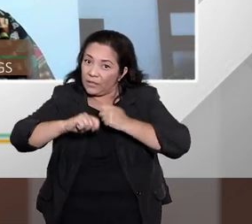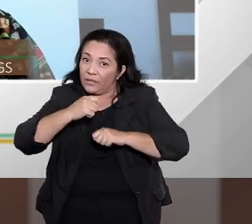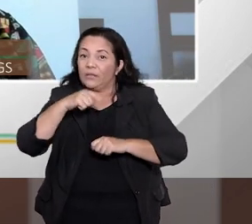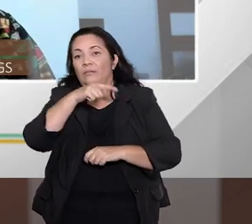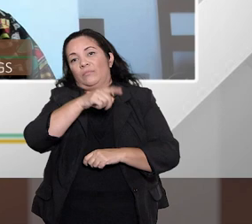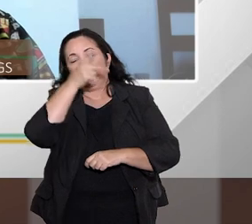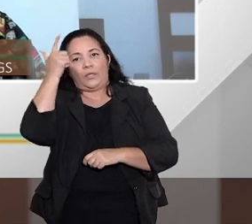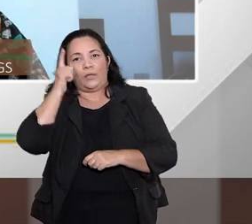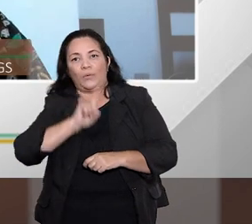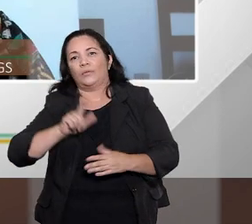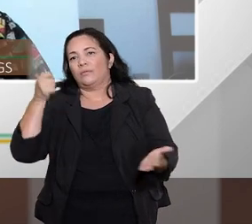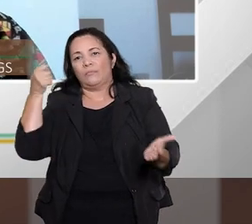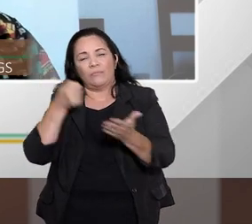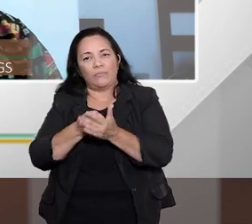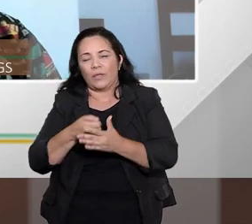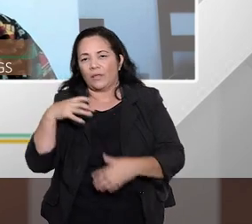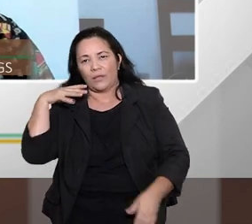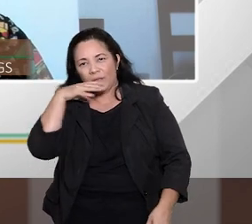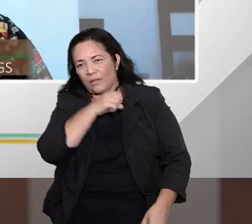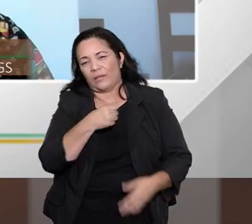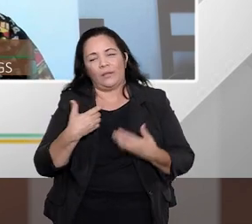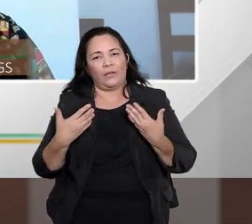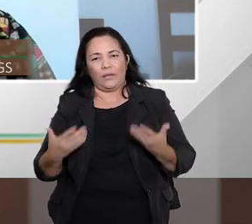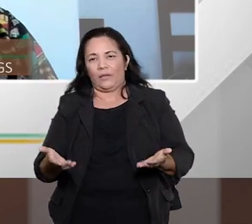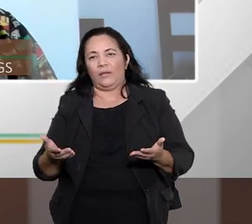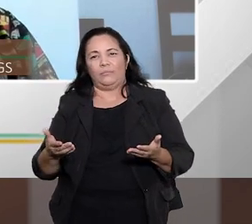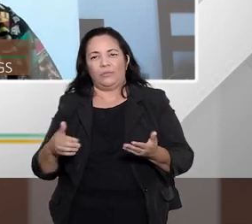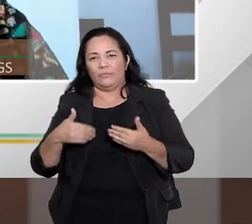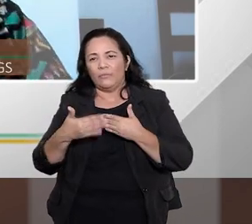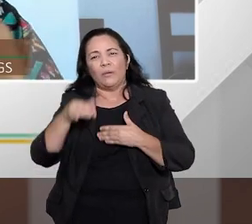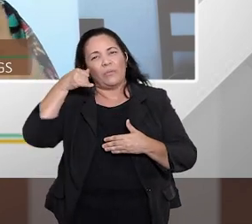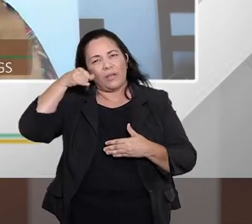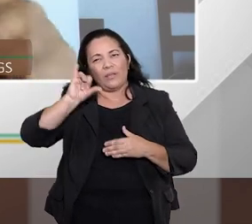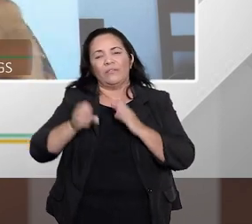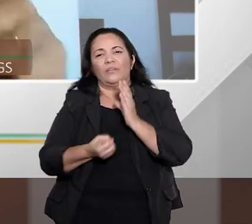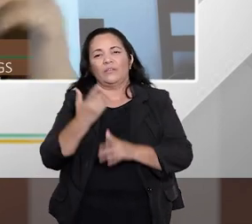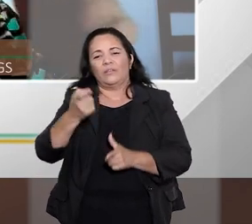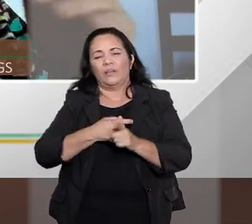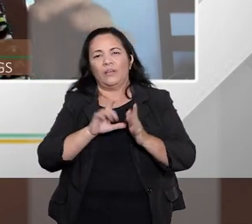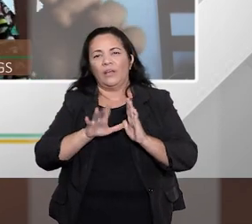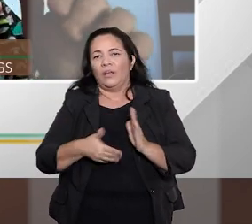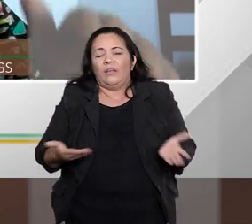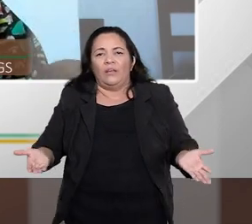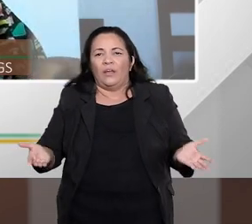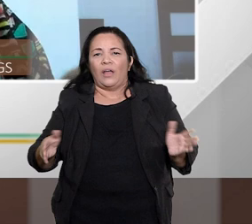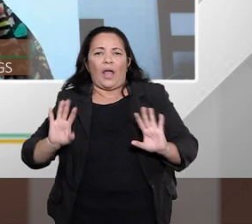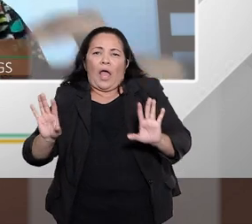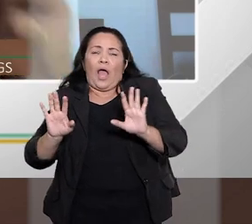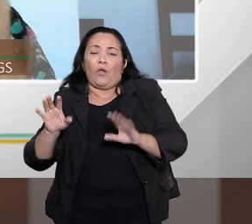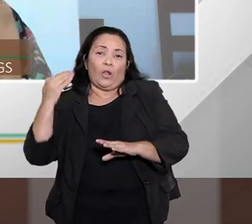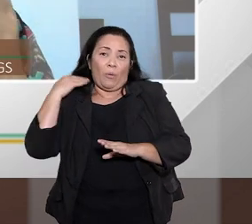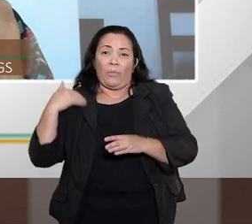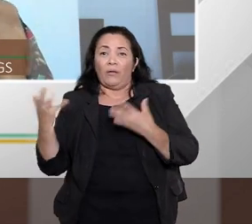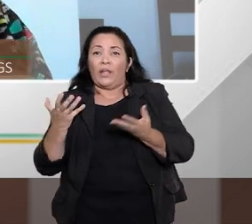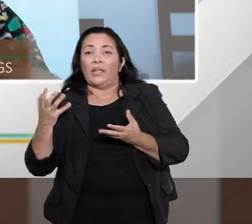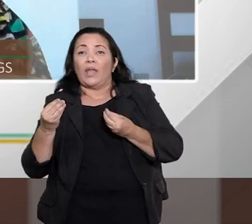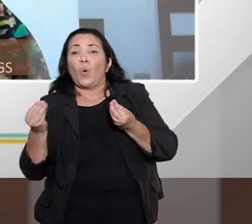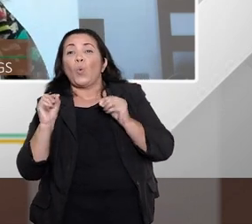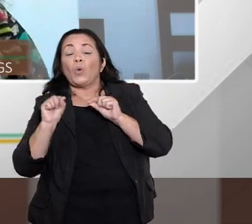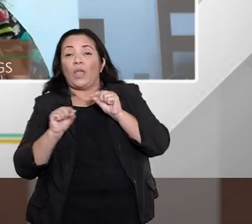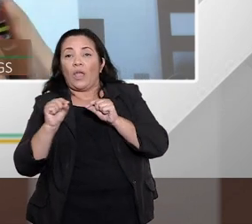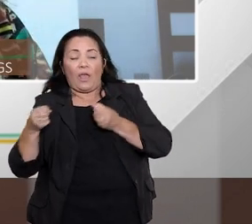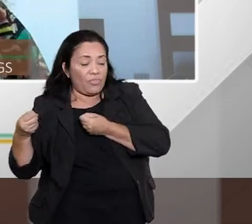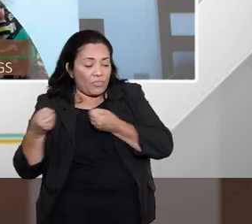o intermediário, o pastinha, o agente bancário, mesmo que aquela pessoa não vá pagar nunca, não importa, o cliente,